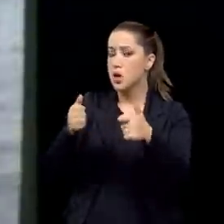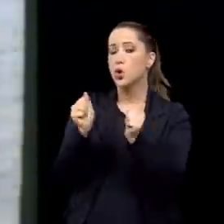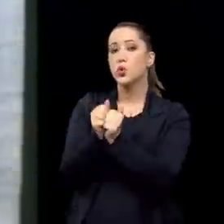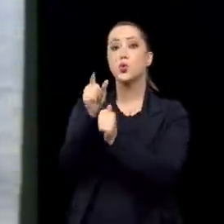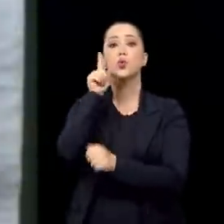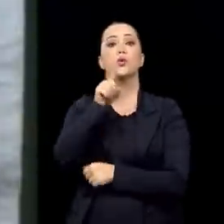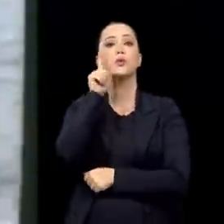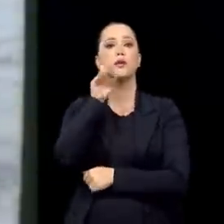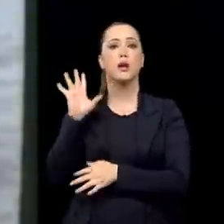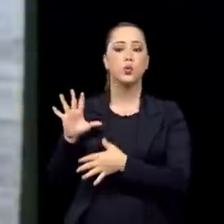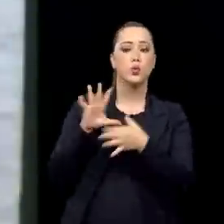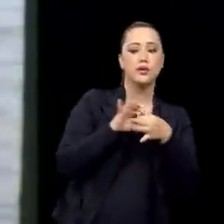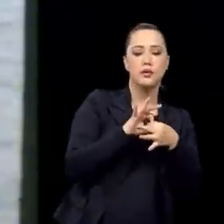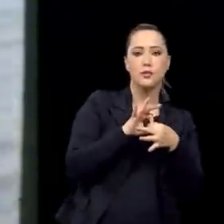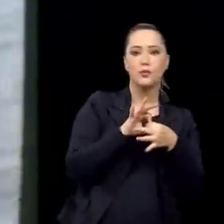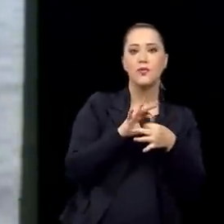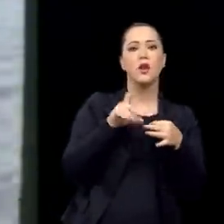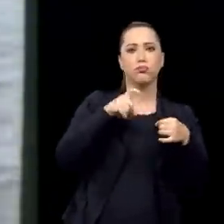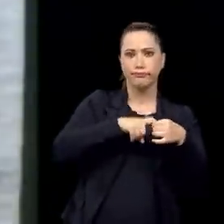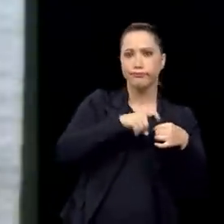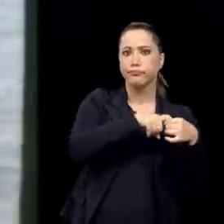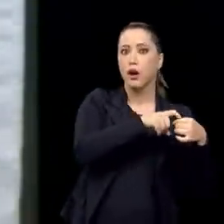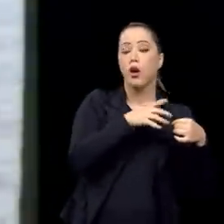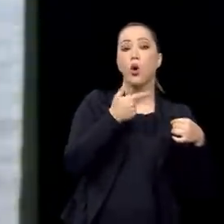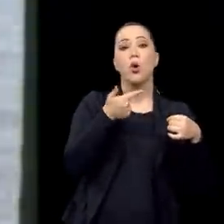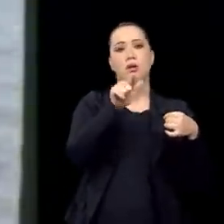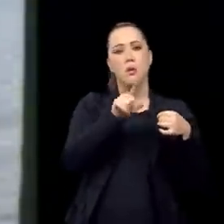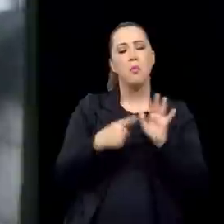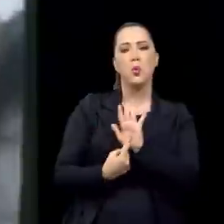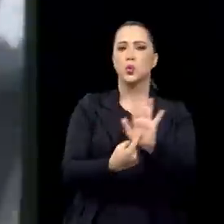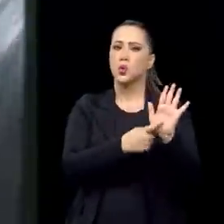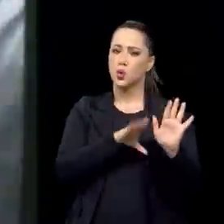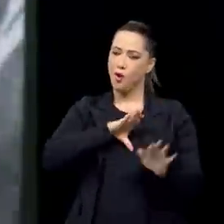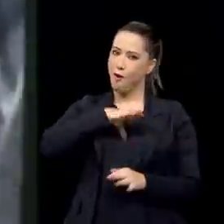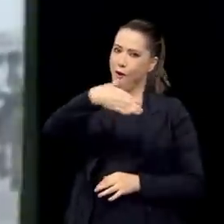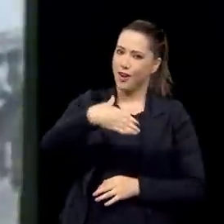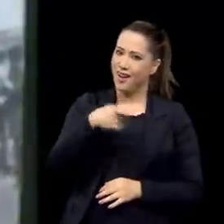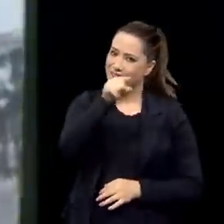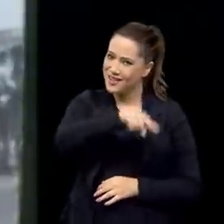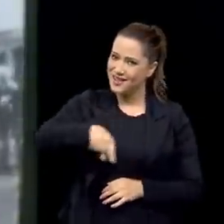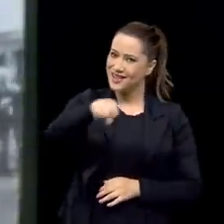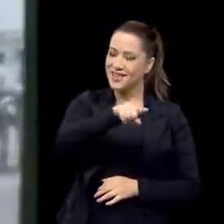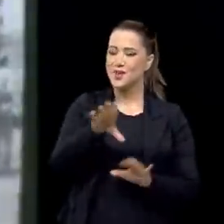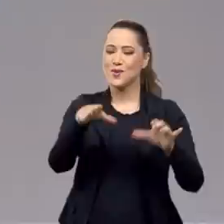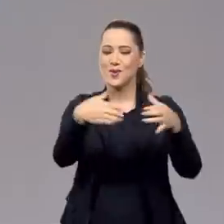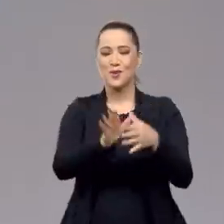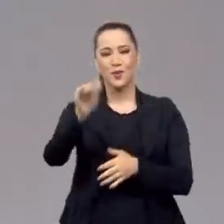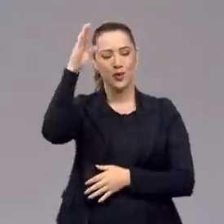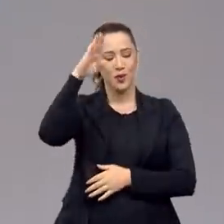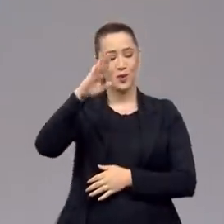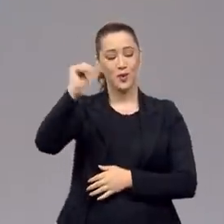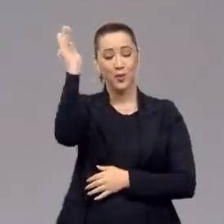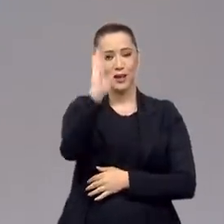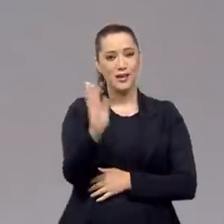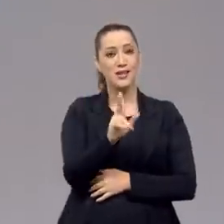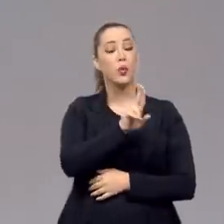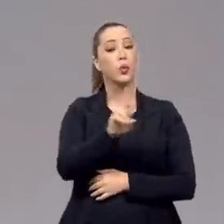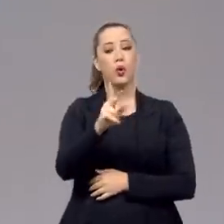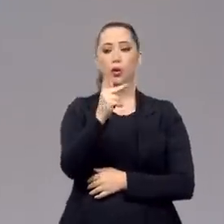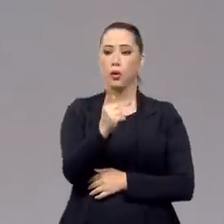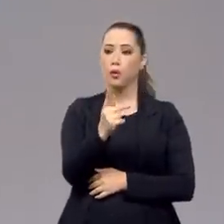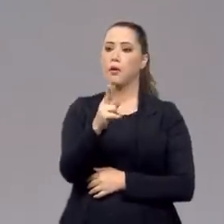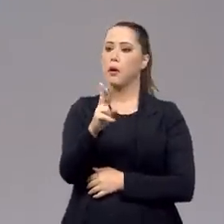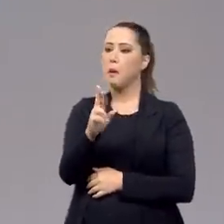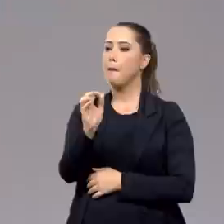-Americano e aliados. O fato que demonstrou a bravura desses homens brasileiros, os chamados pracinhas. Para relembrar